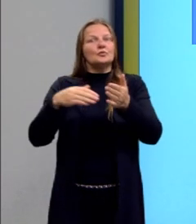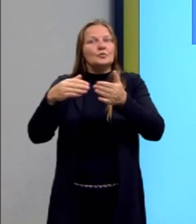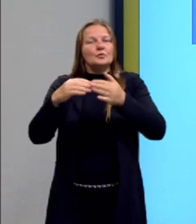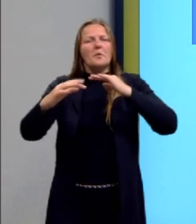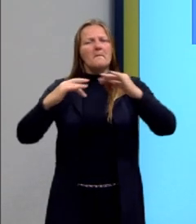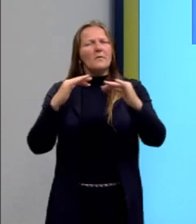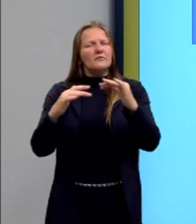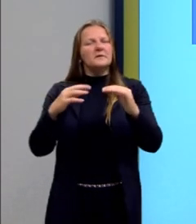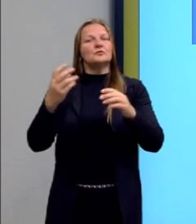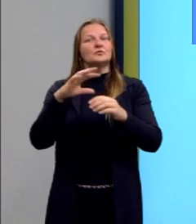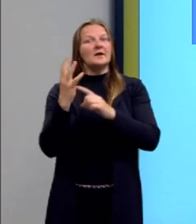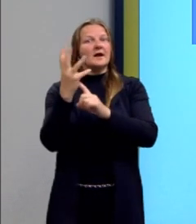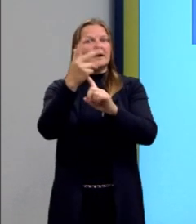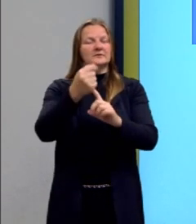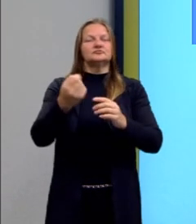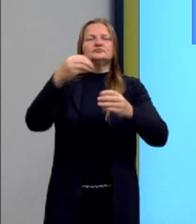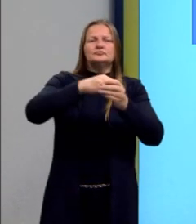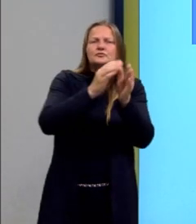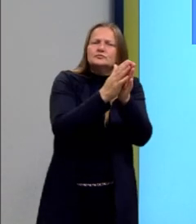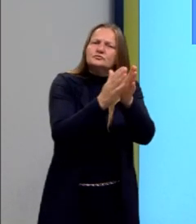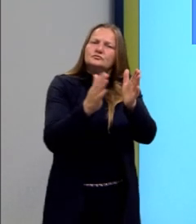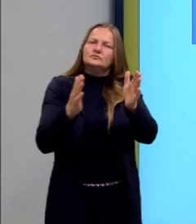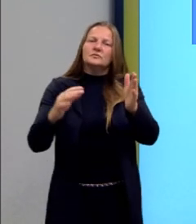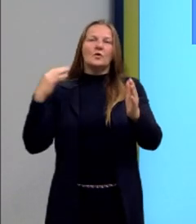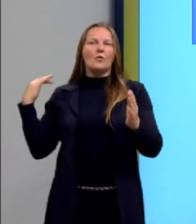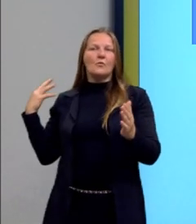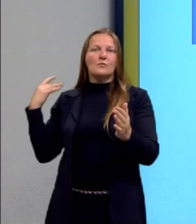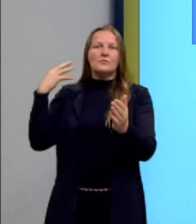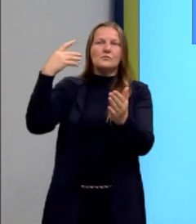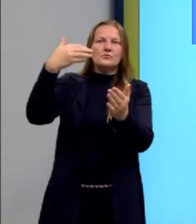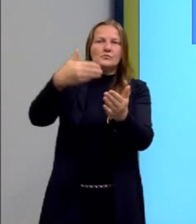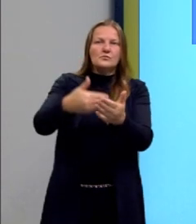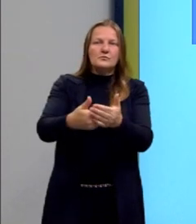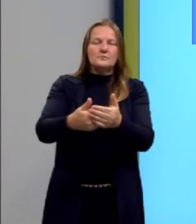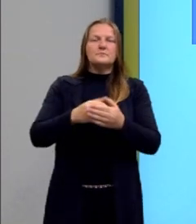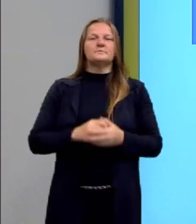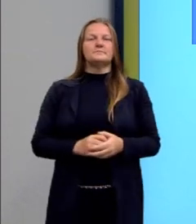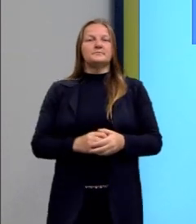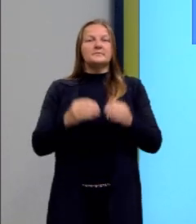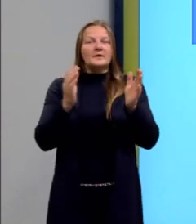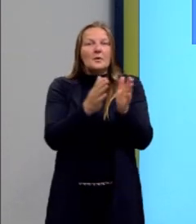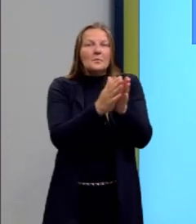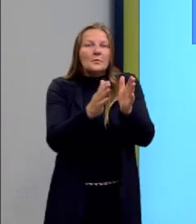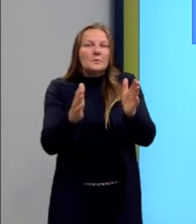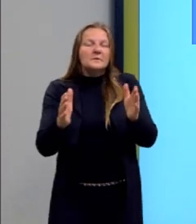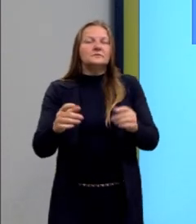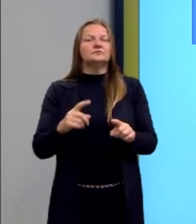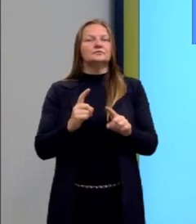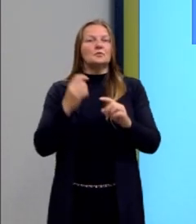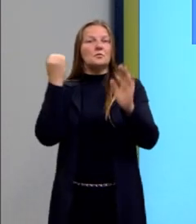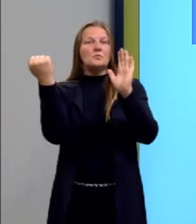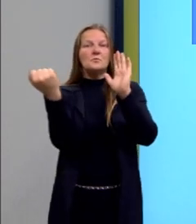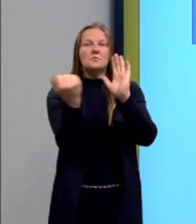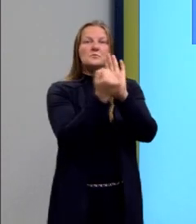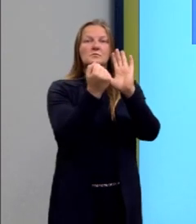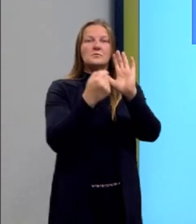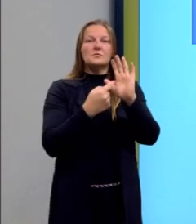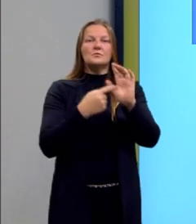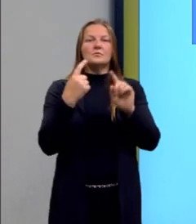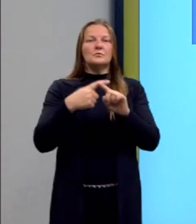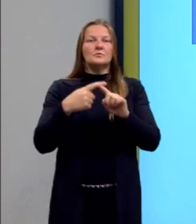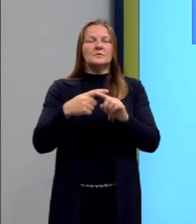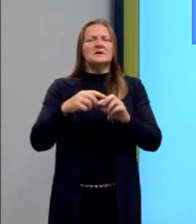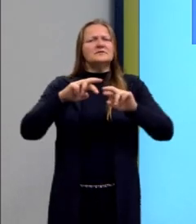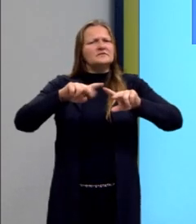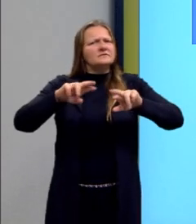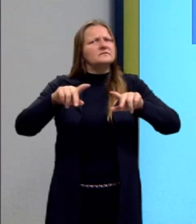movimentos que fizeram parte aqui dessa transição. Este período, pessoal, ele ficou marcado por uma